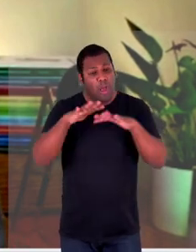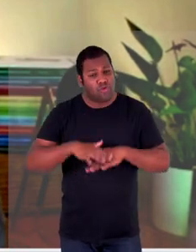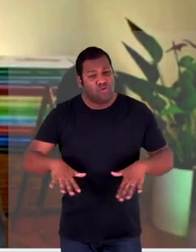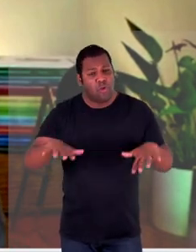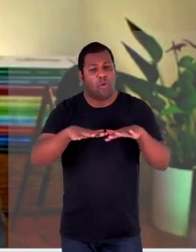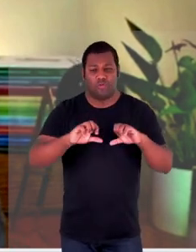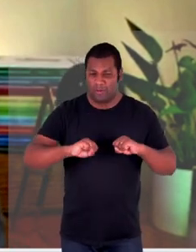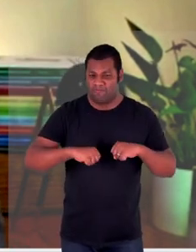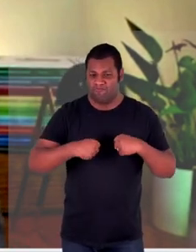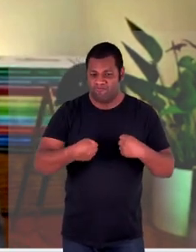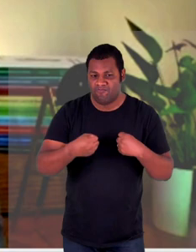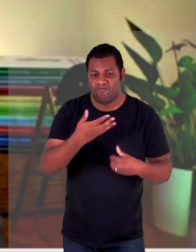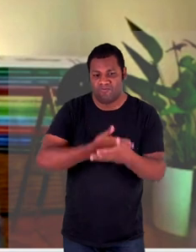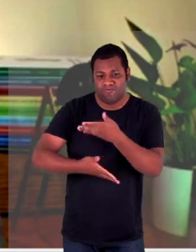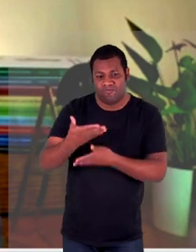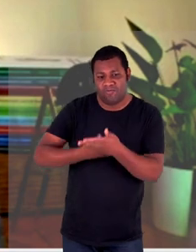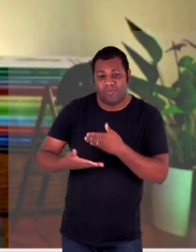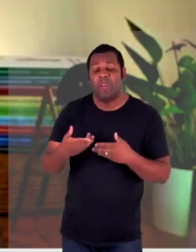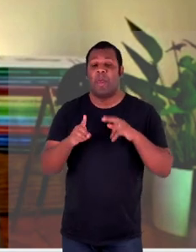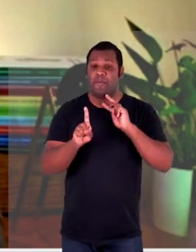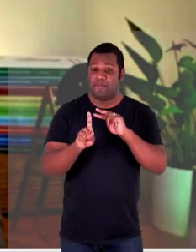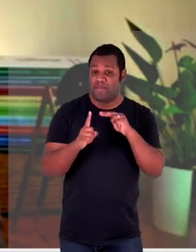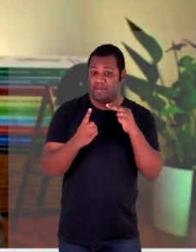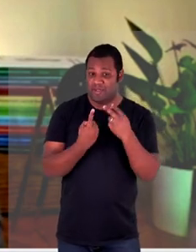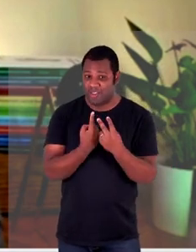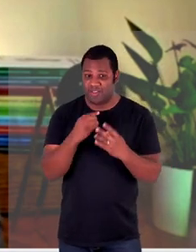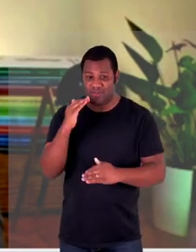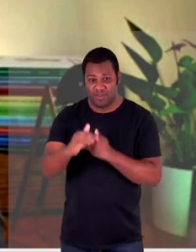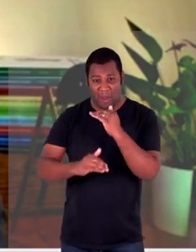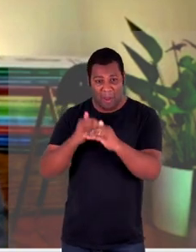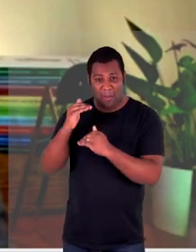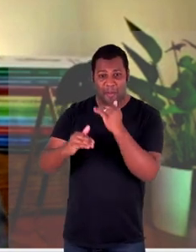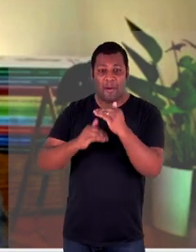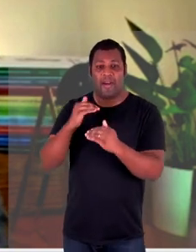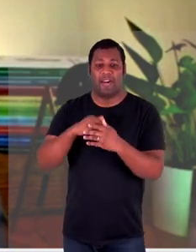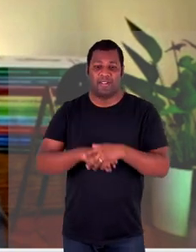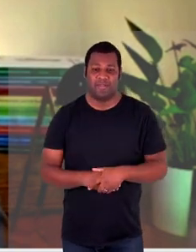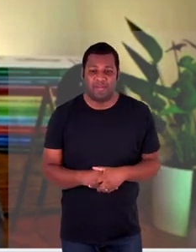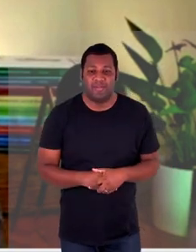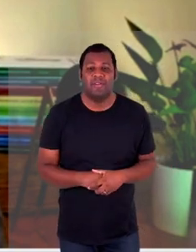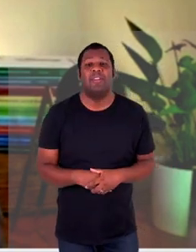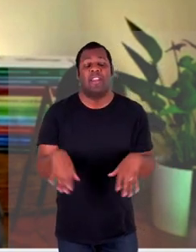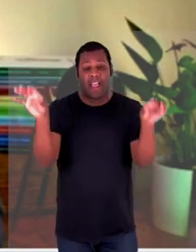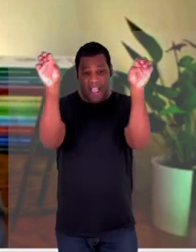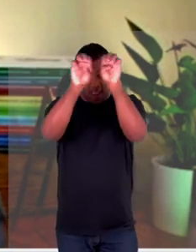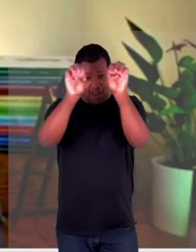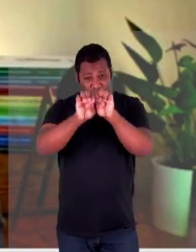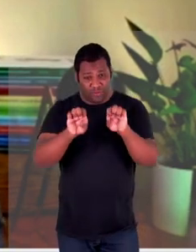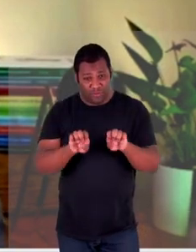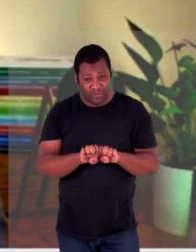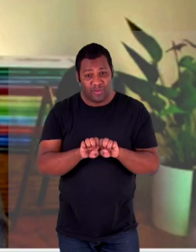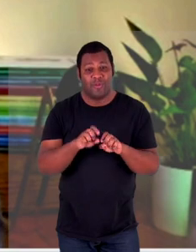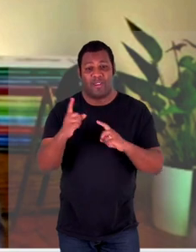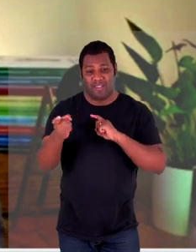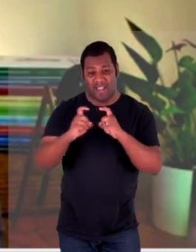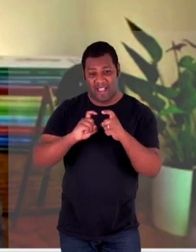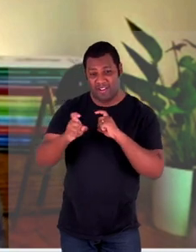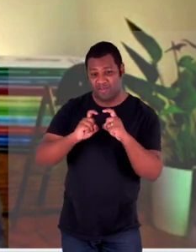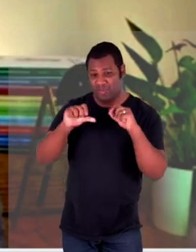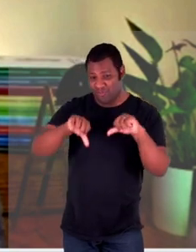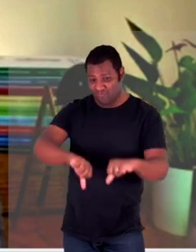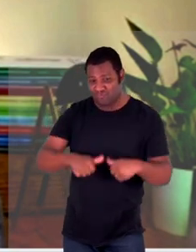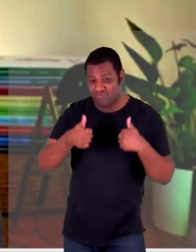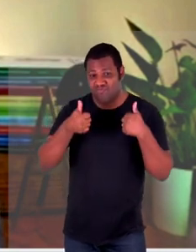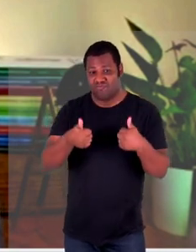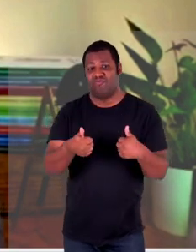e espero eu que progressivamente mudando a realidade da nossa estrutura administrativa da nossa